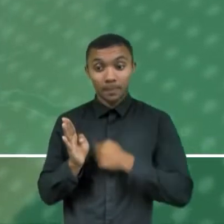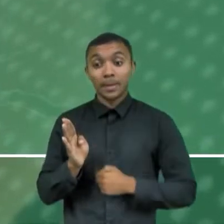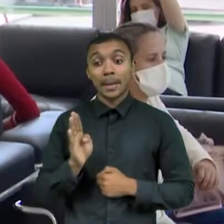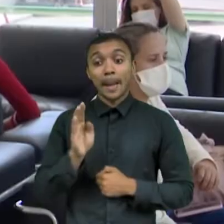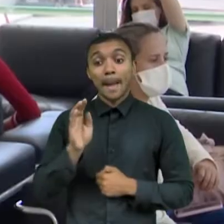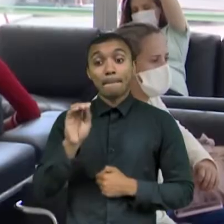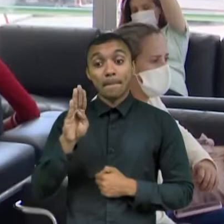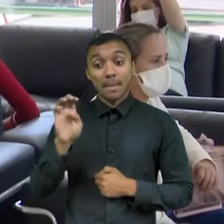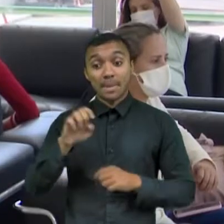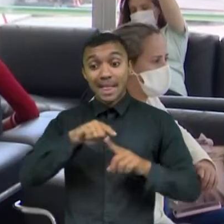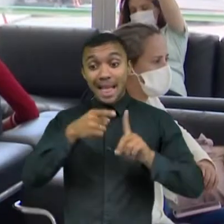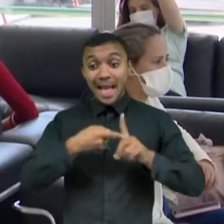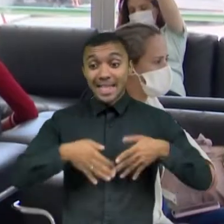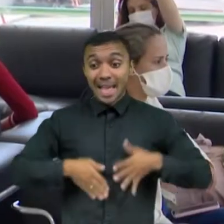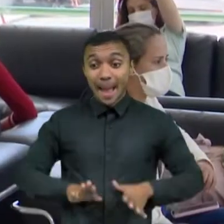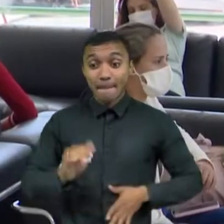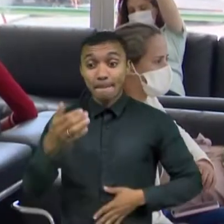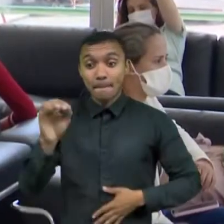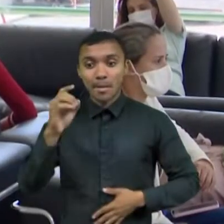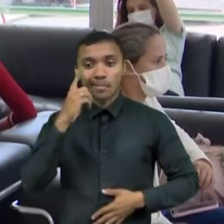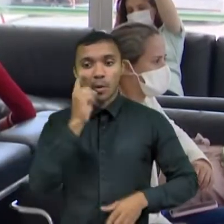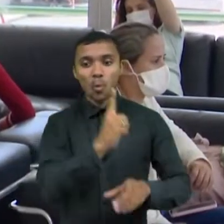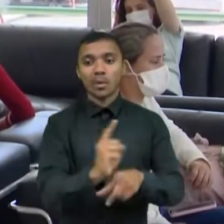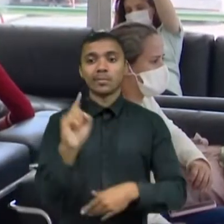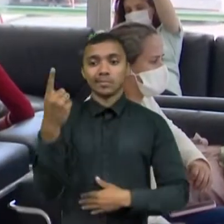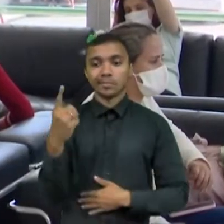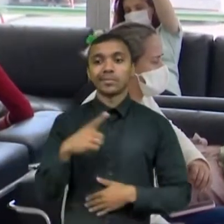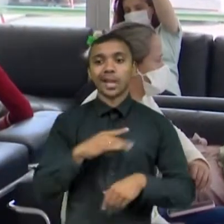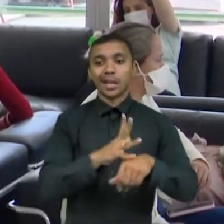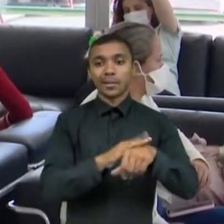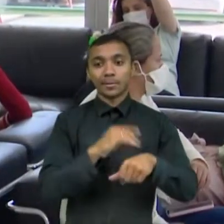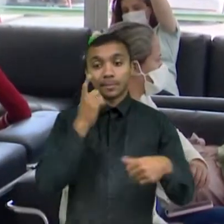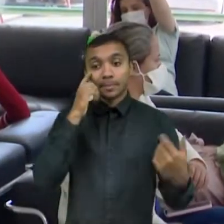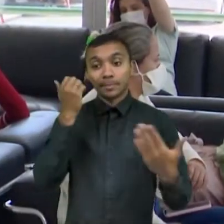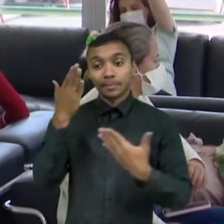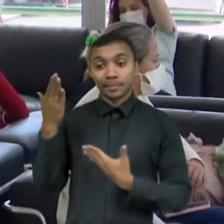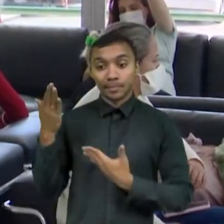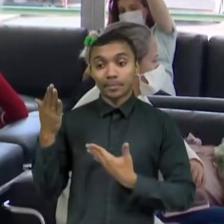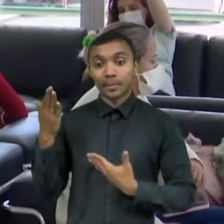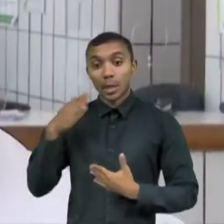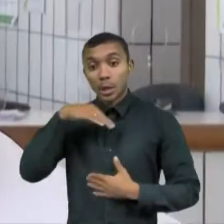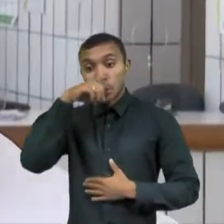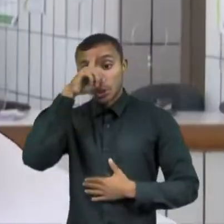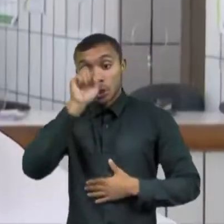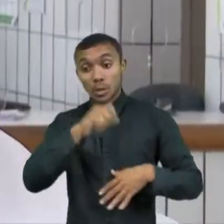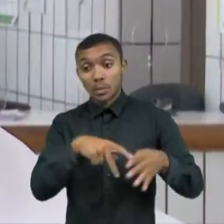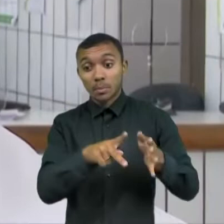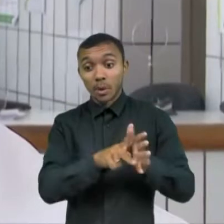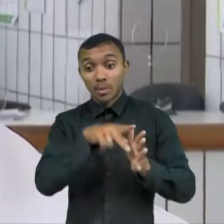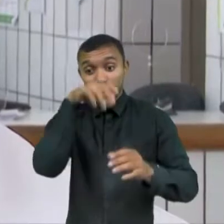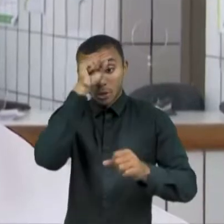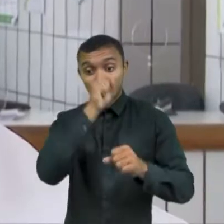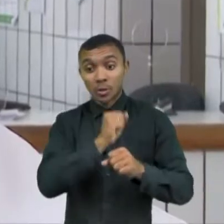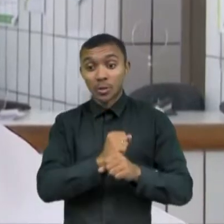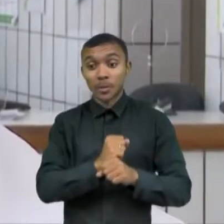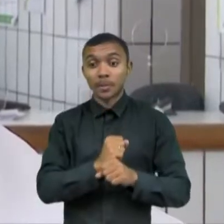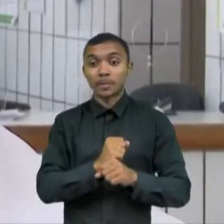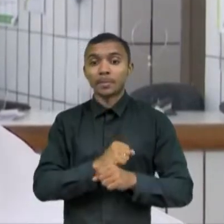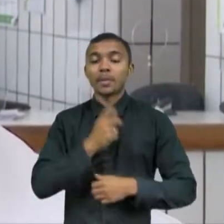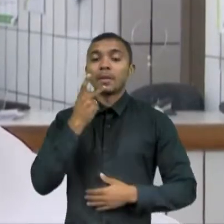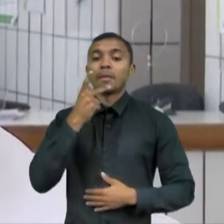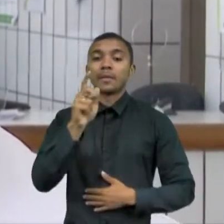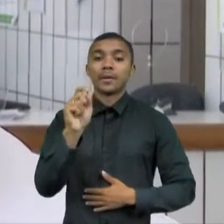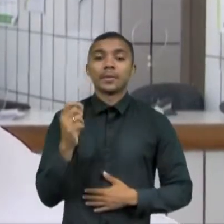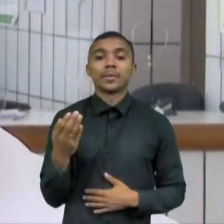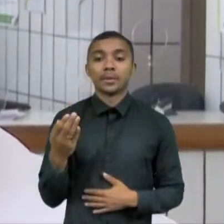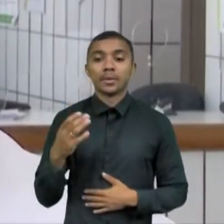vivos. O chefe do setor materno e infantil da maternidade escola Assis Chateaubriand, Zeus Peron, destaca os